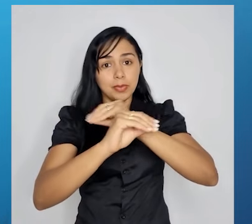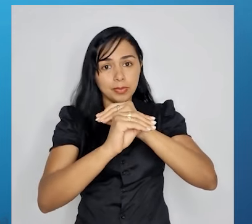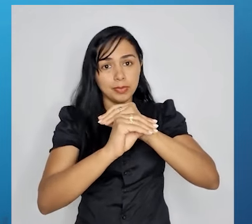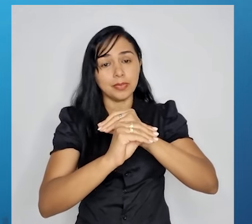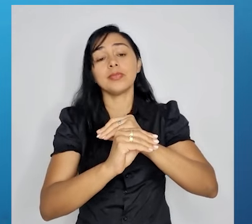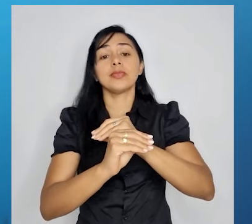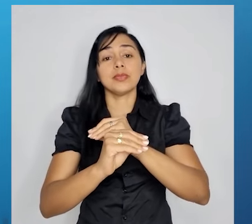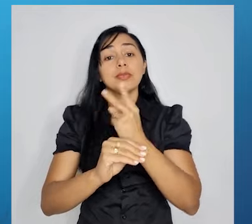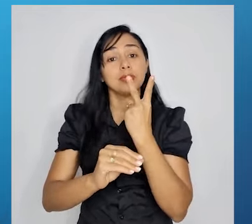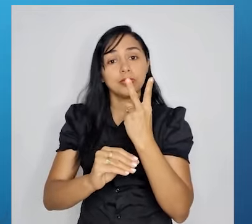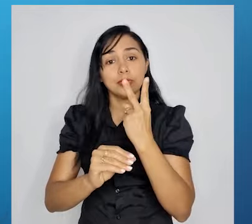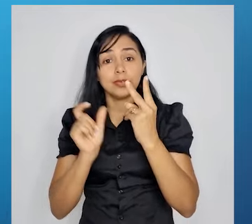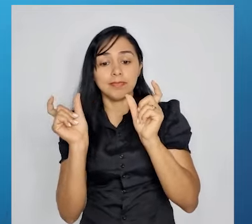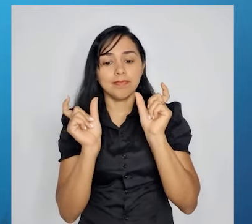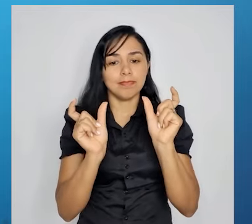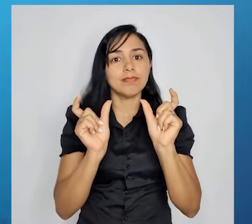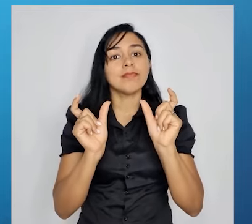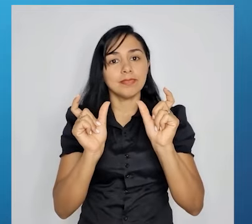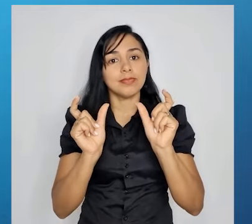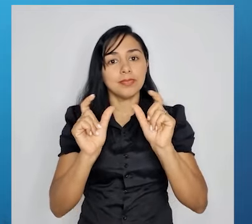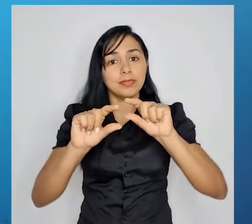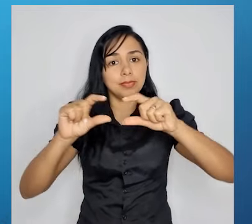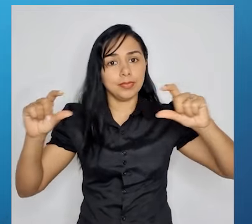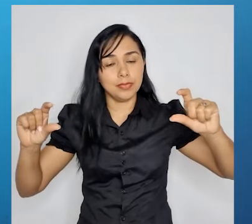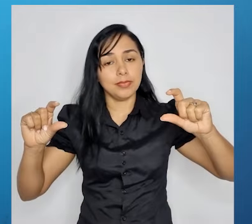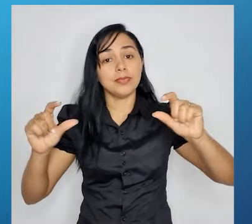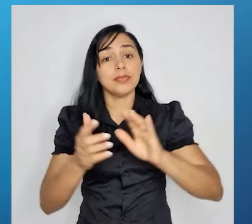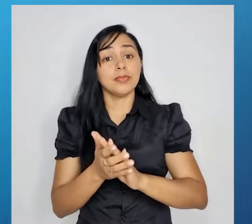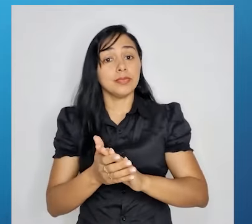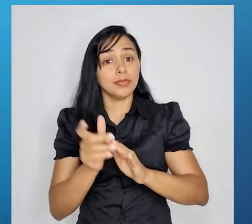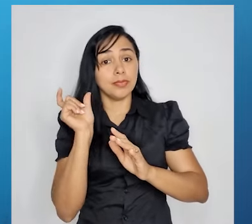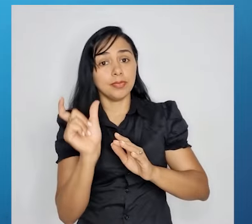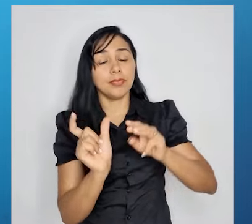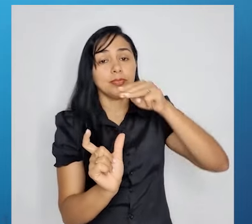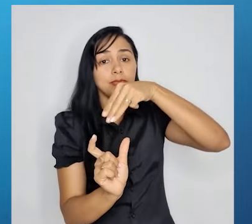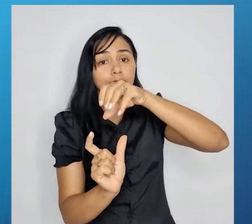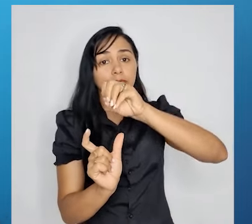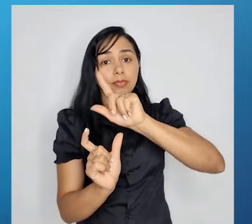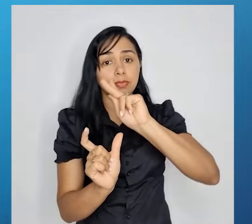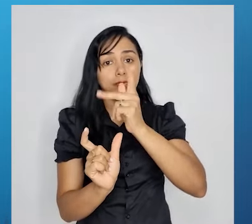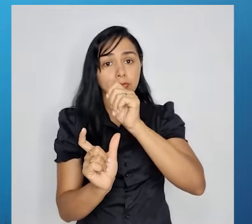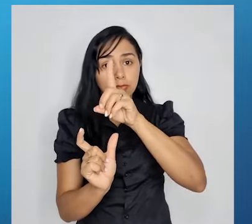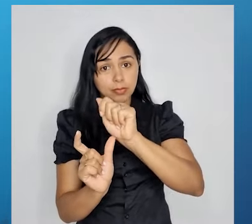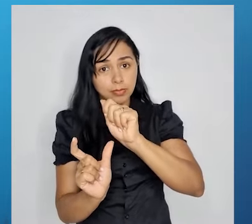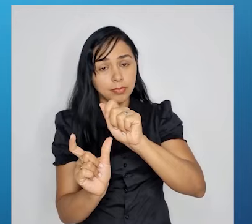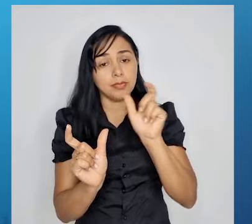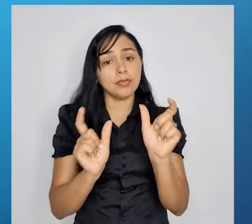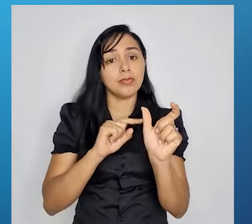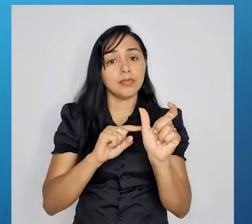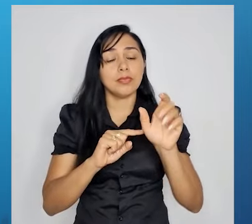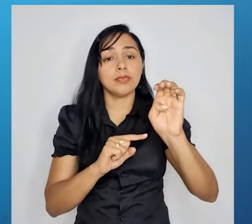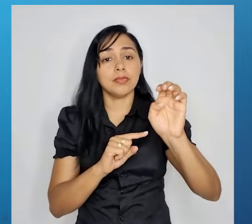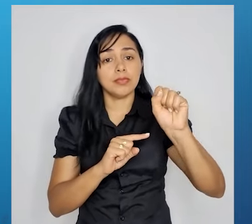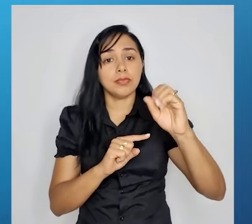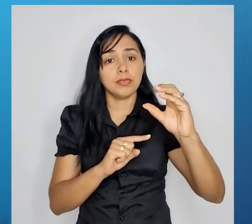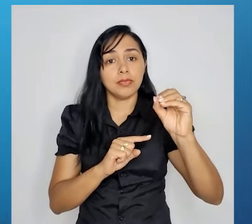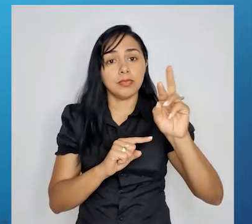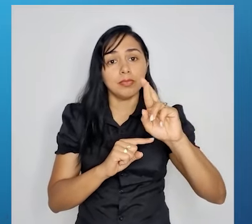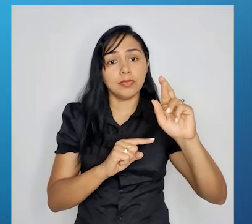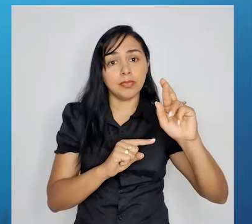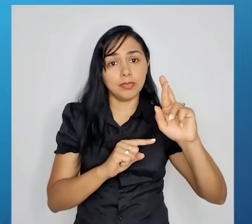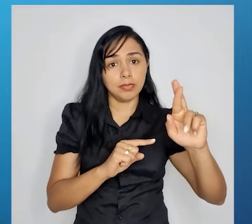termos da oração. Molhada e escorregadia. Duas características dessa